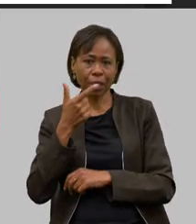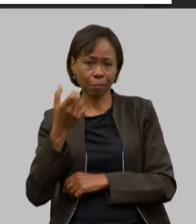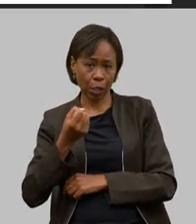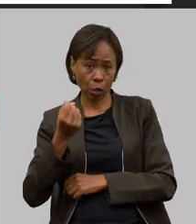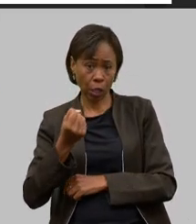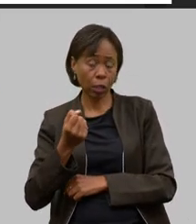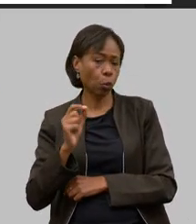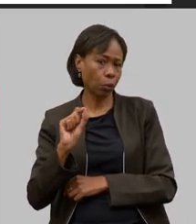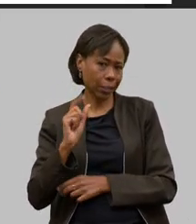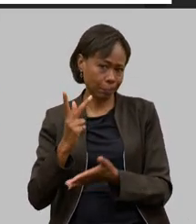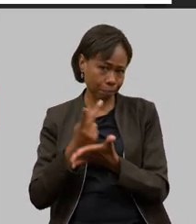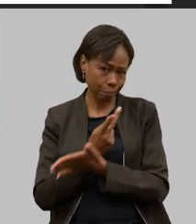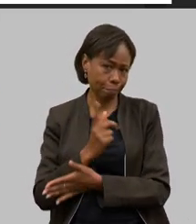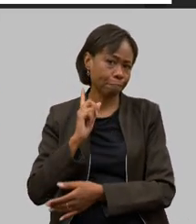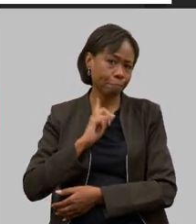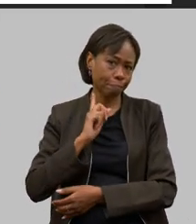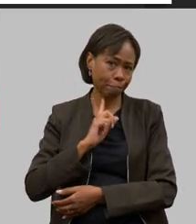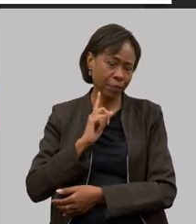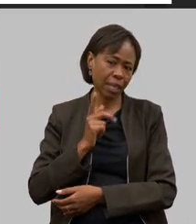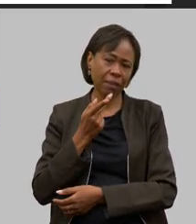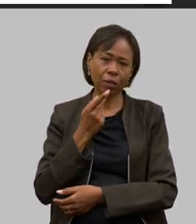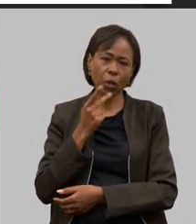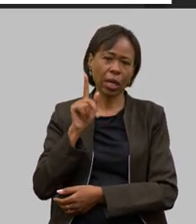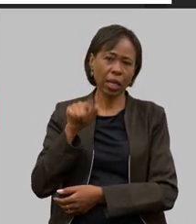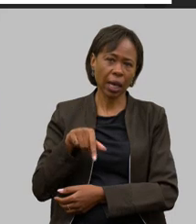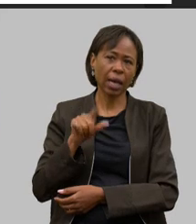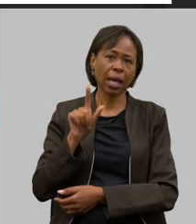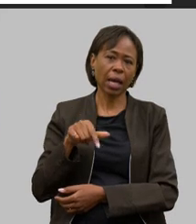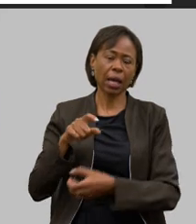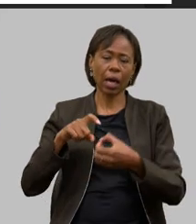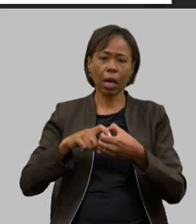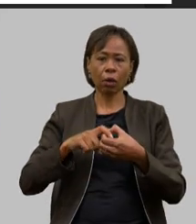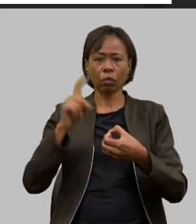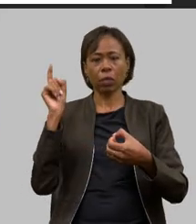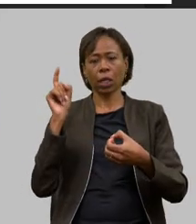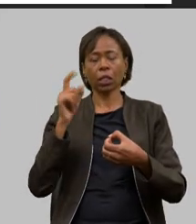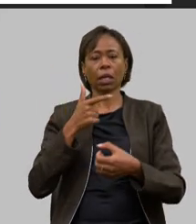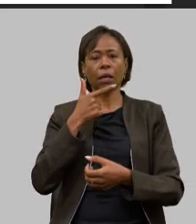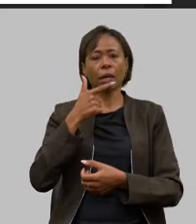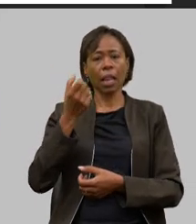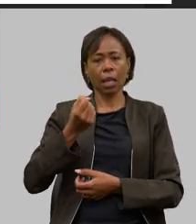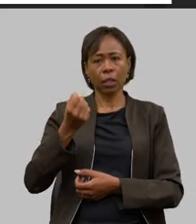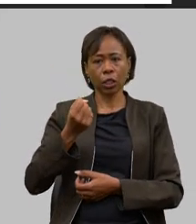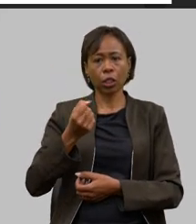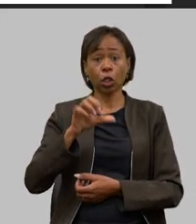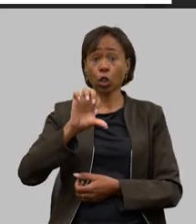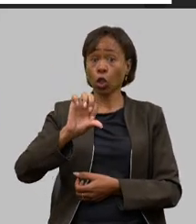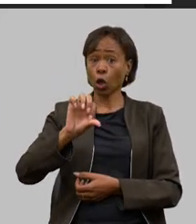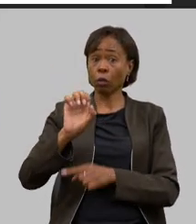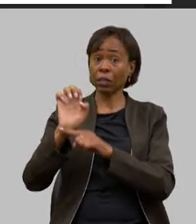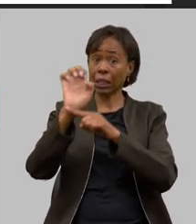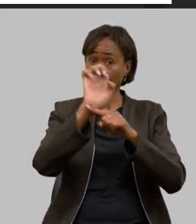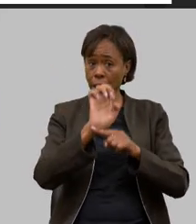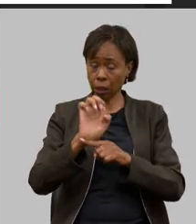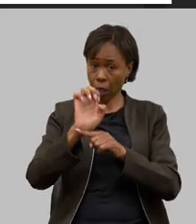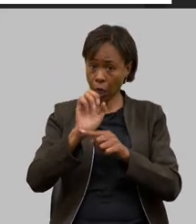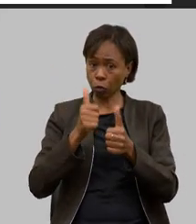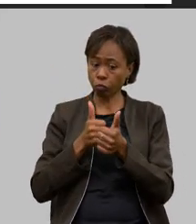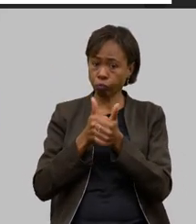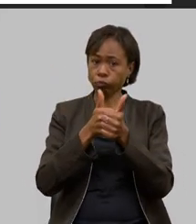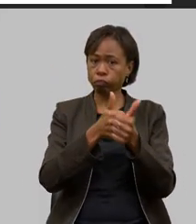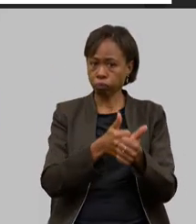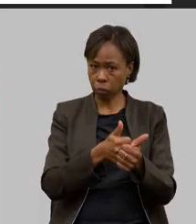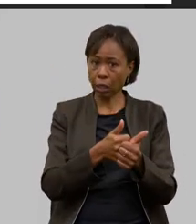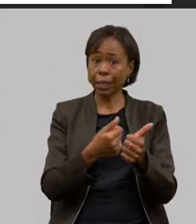Minas Gerais nos chamaram aí de inconfidência leiteira mas nove estados nos acompanharam nessas medidas que nós